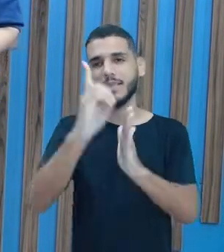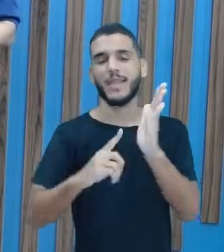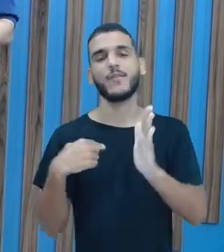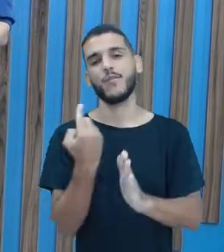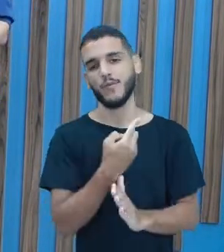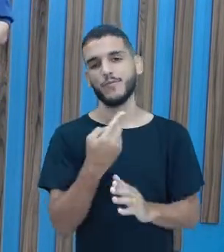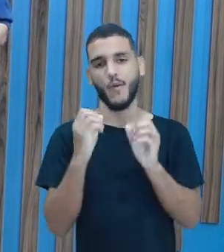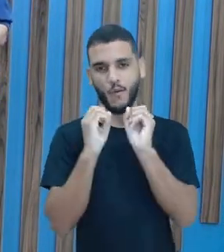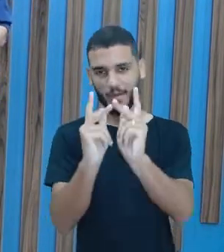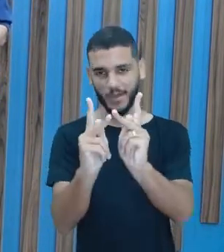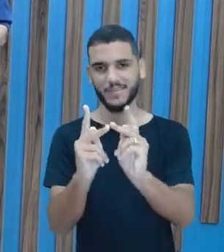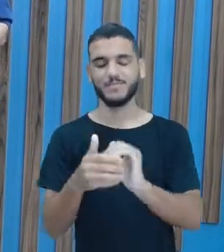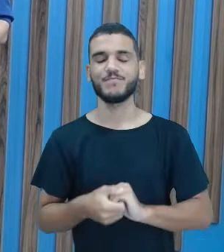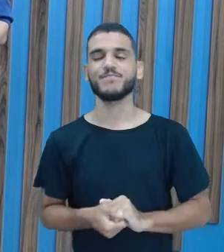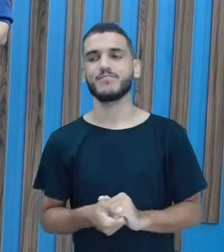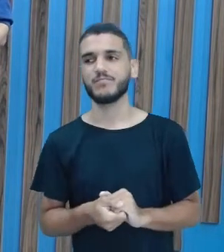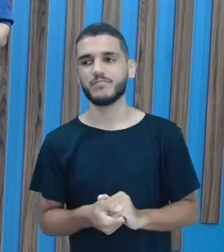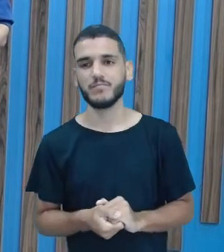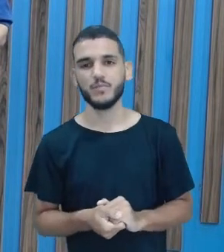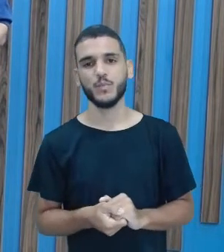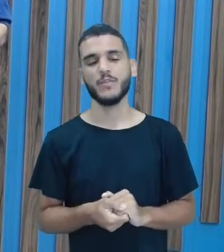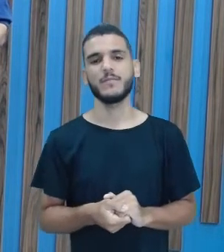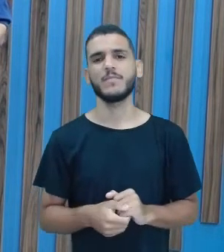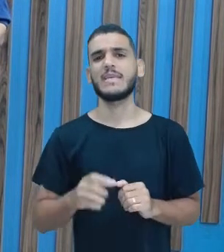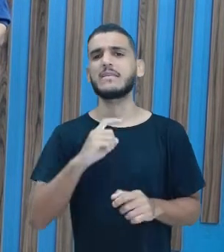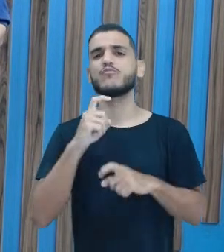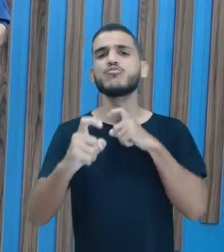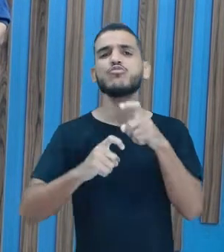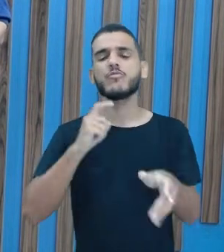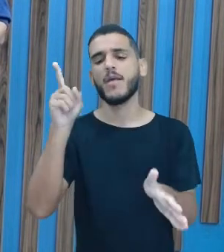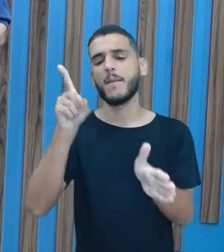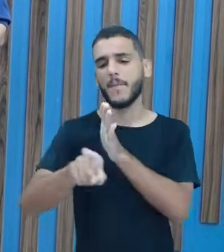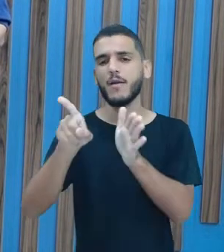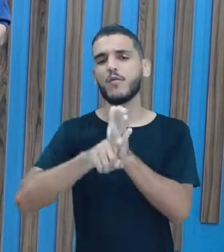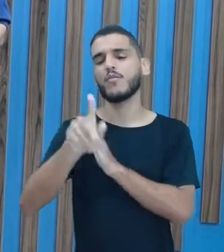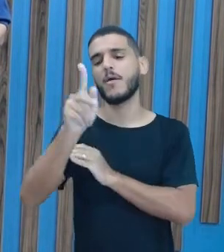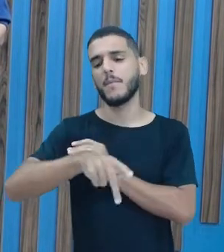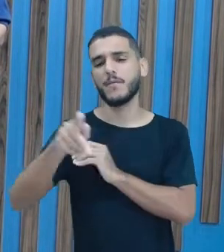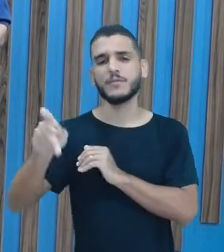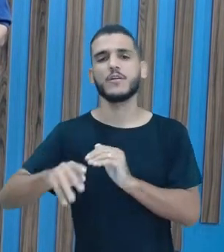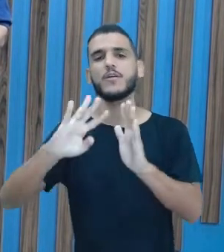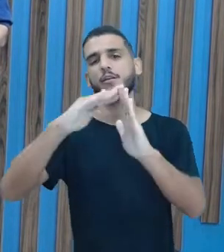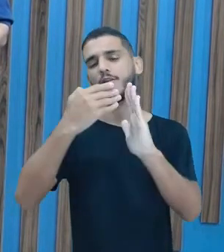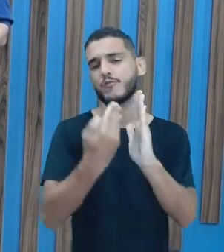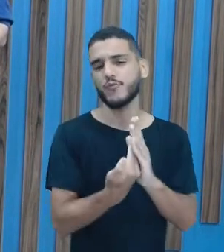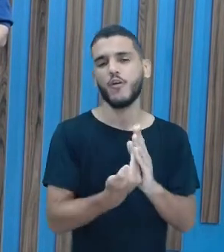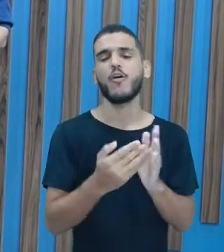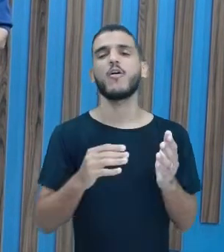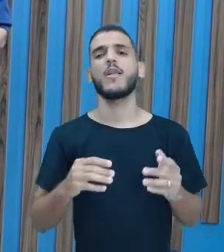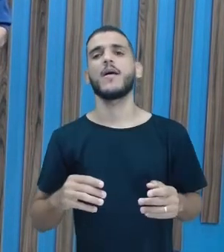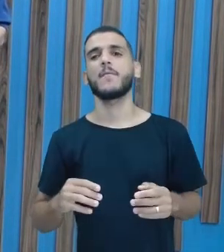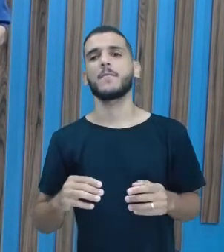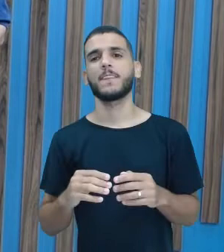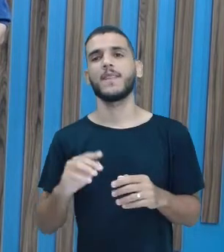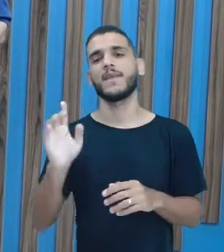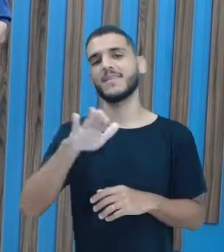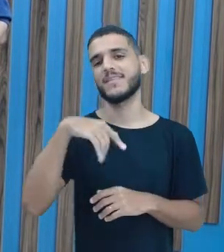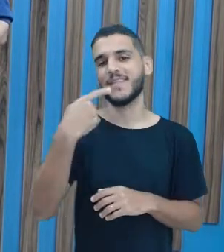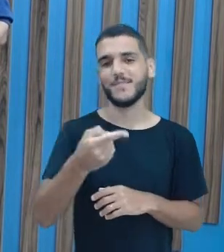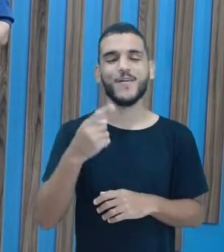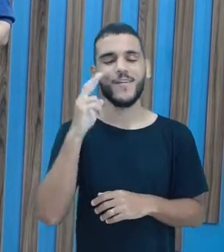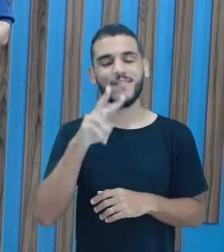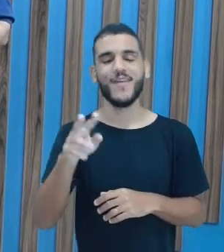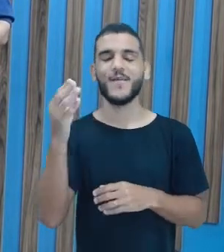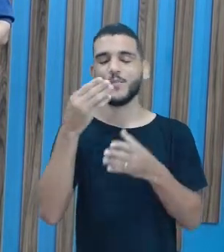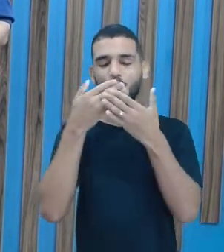gente, ficamos por aqui, tá? Tirem as dúvidas com seus professores da sua escola de origem. Até a próxima aula.